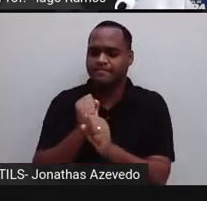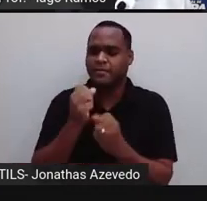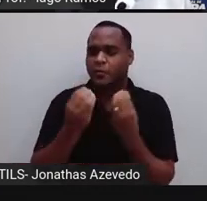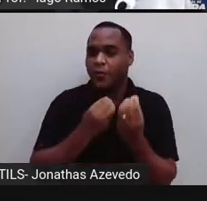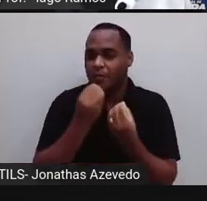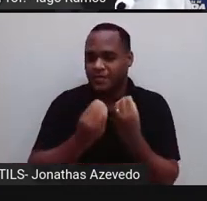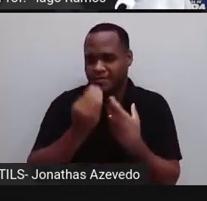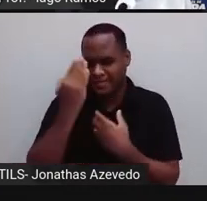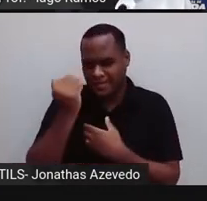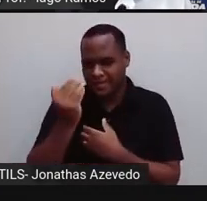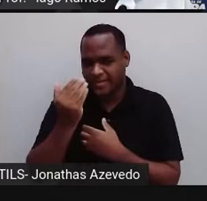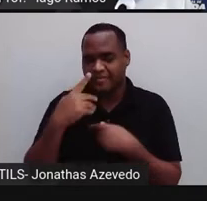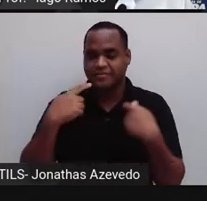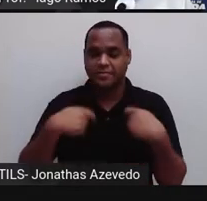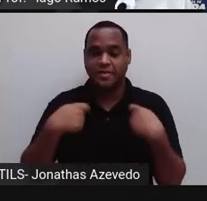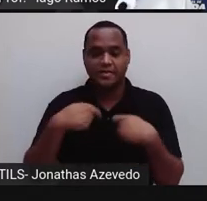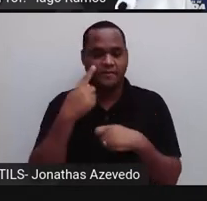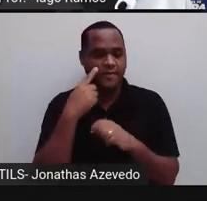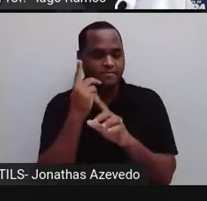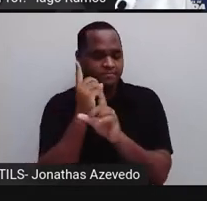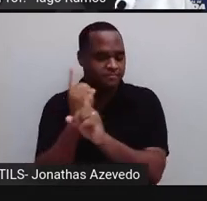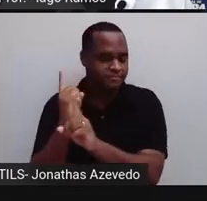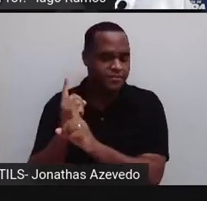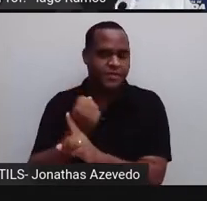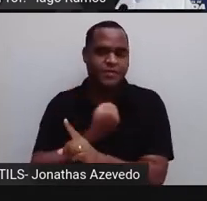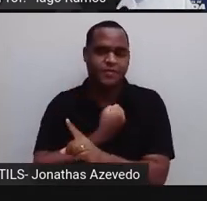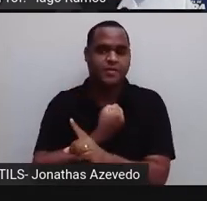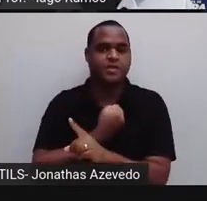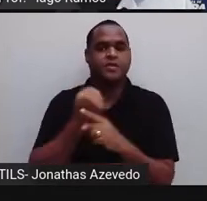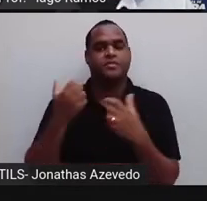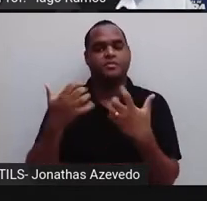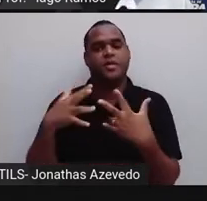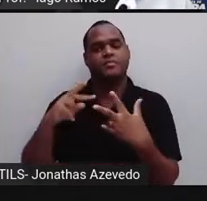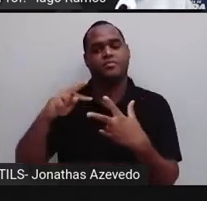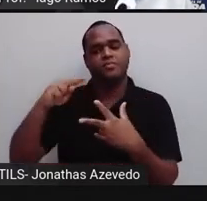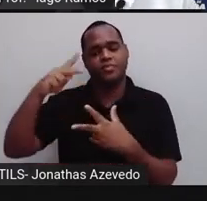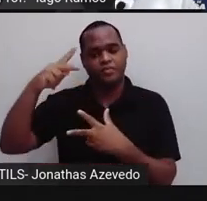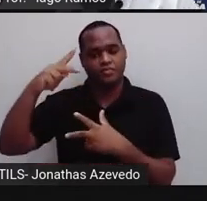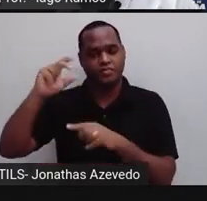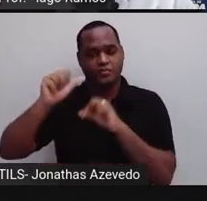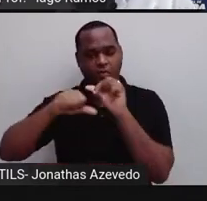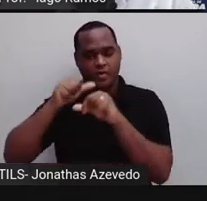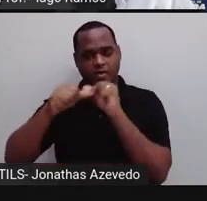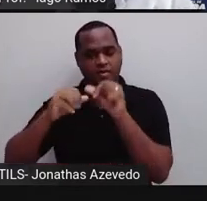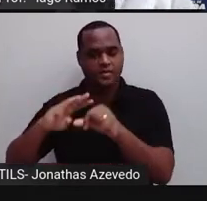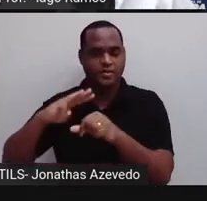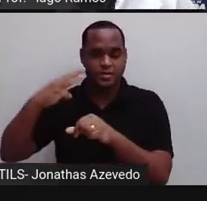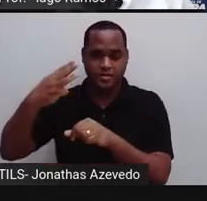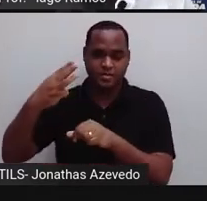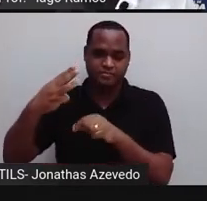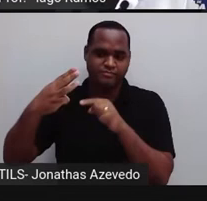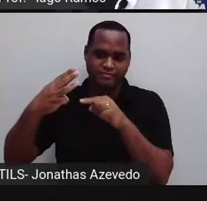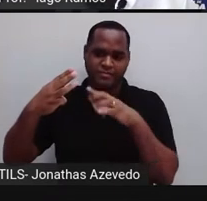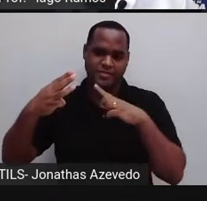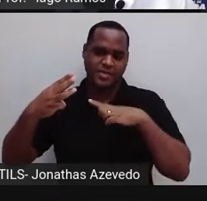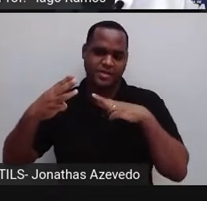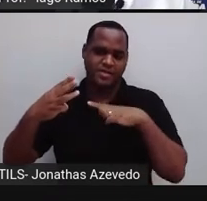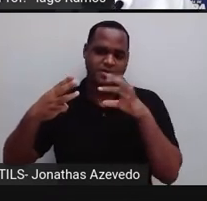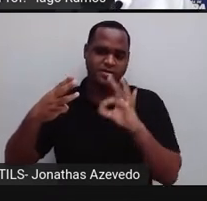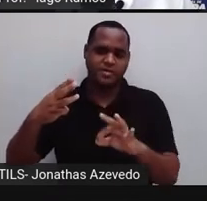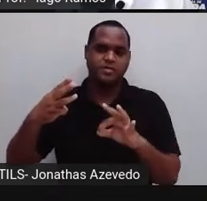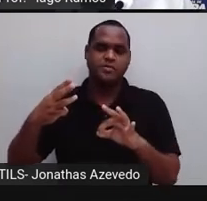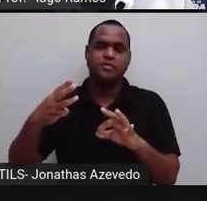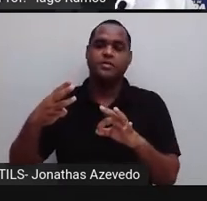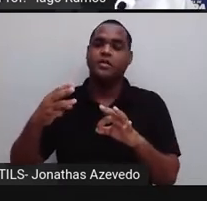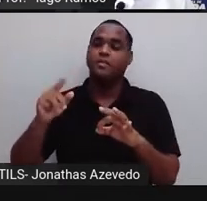A gente precisa achar um número que é elevado ao cubo, ou seja, que é elevado a 3, o resultado seja